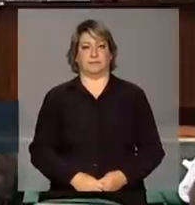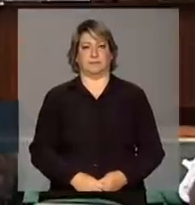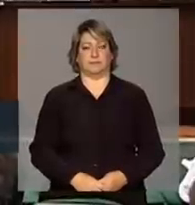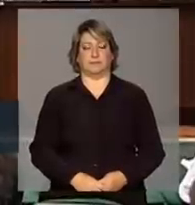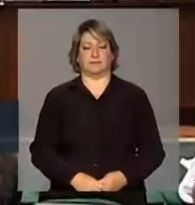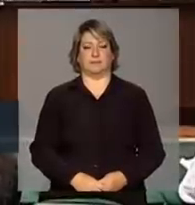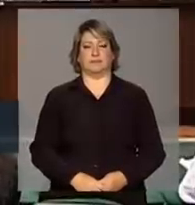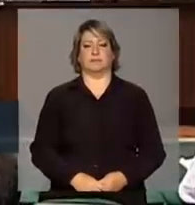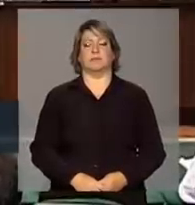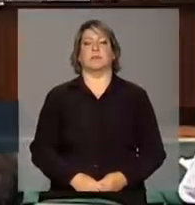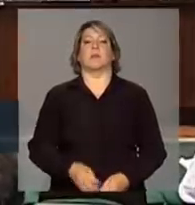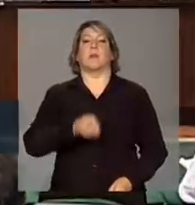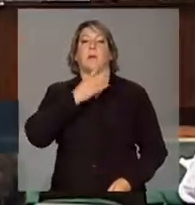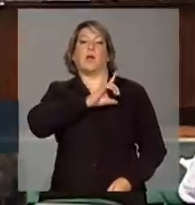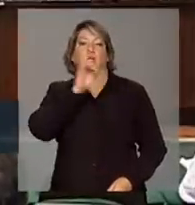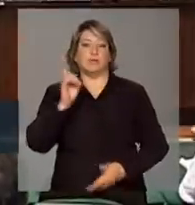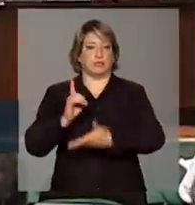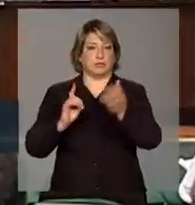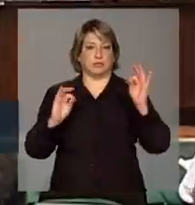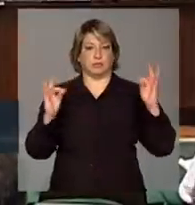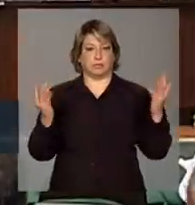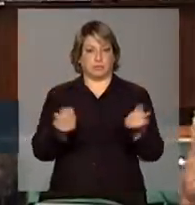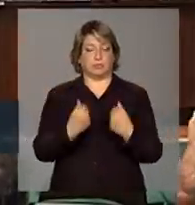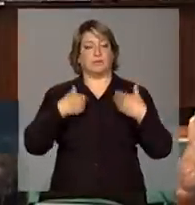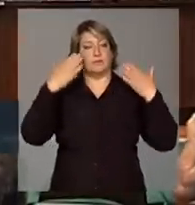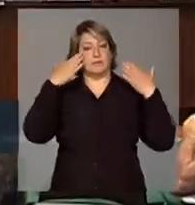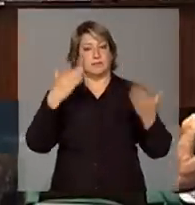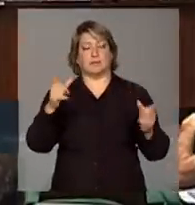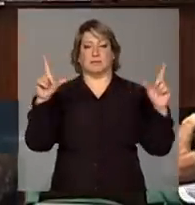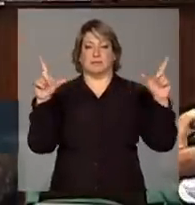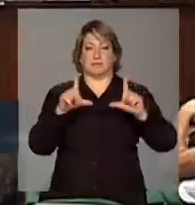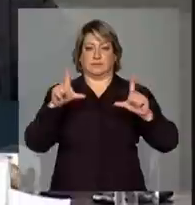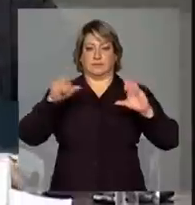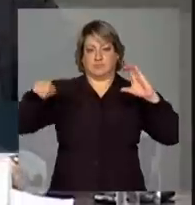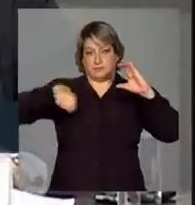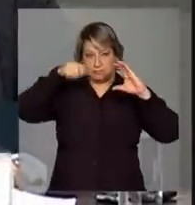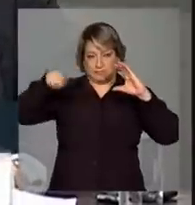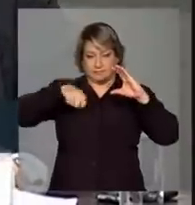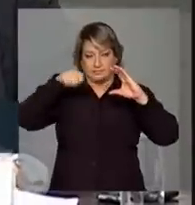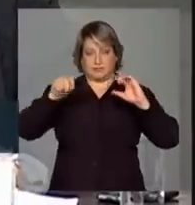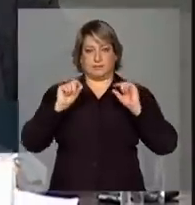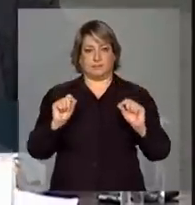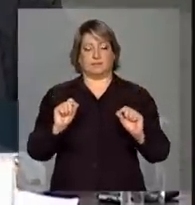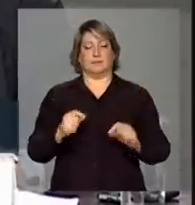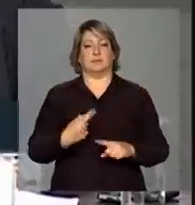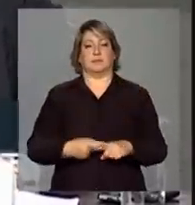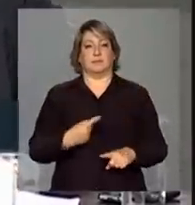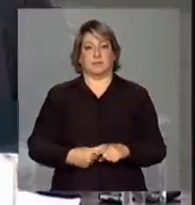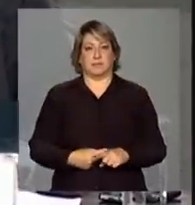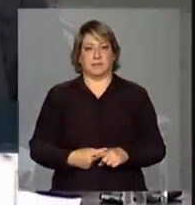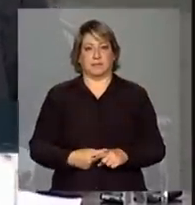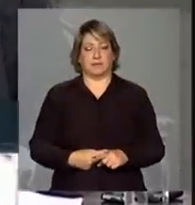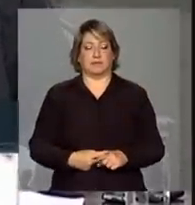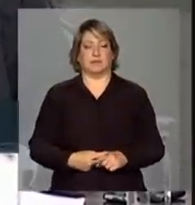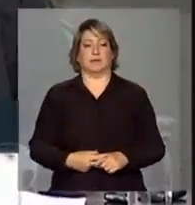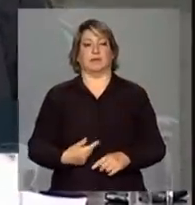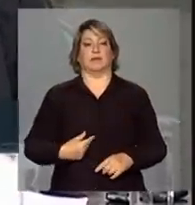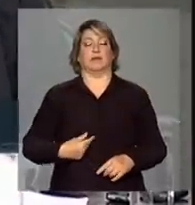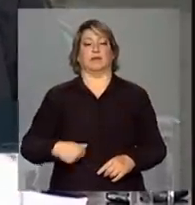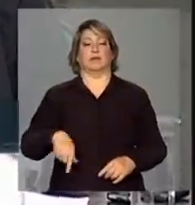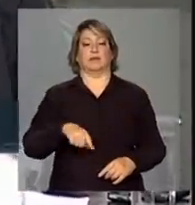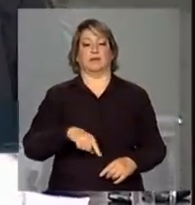Bom dia a todos. Agradecer à imprensa e dizer que nós olhamos